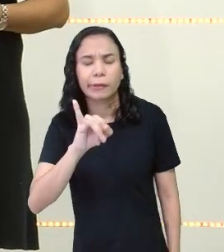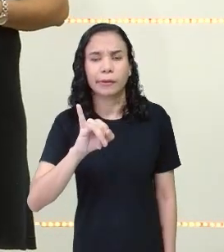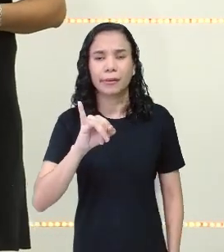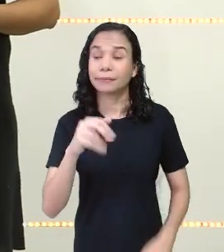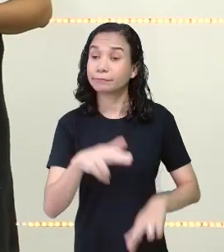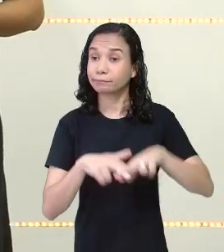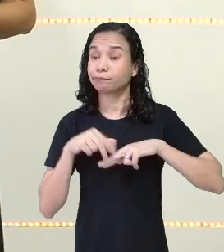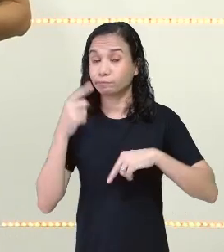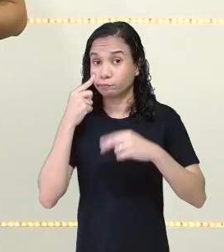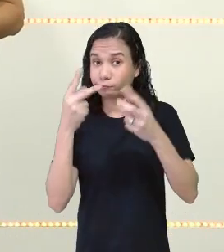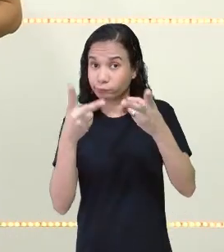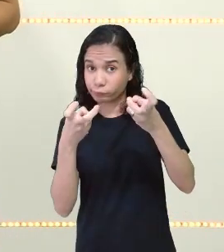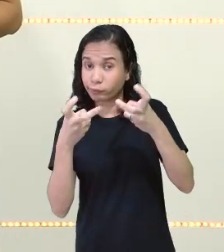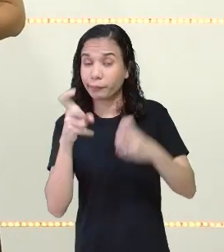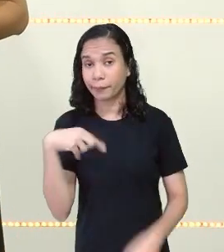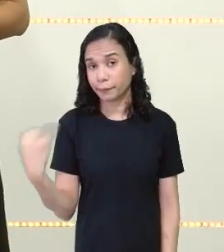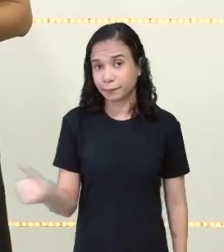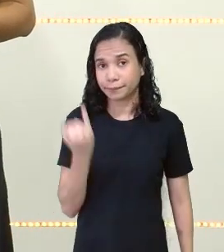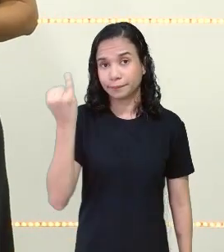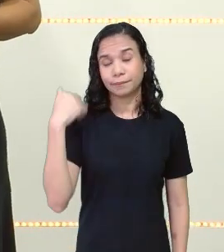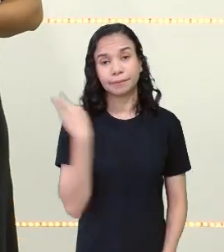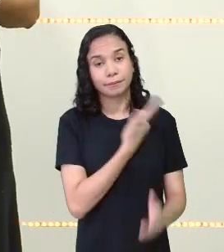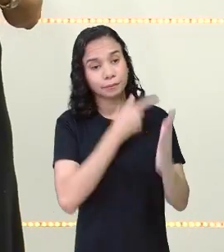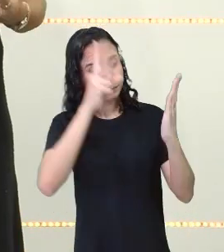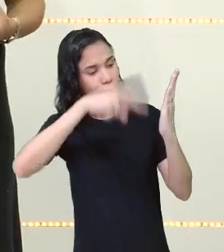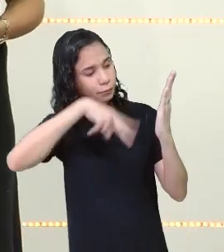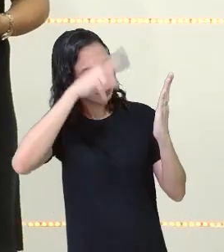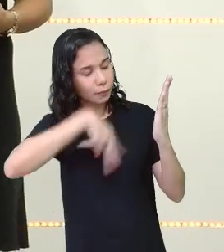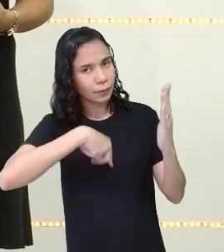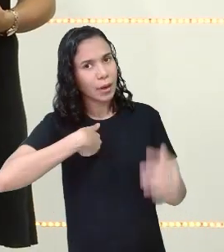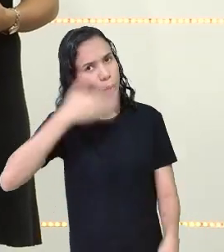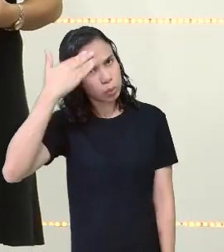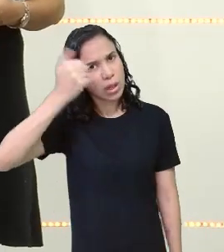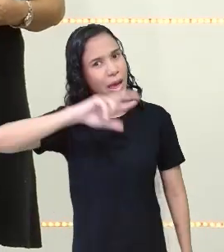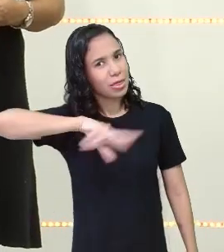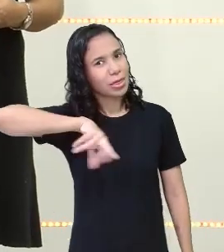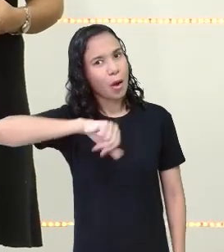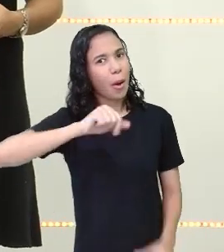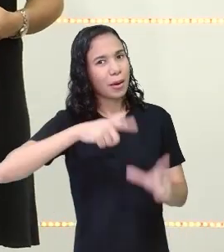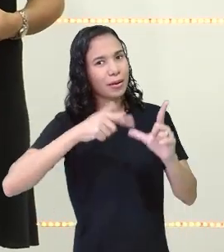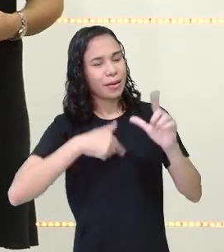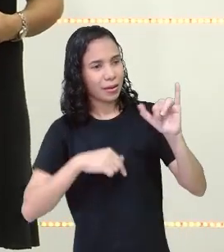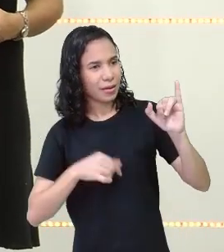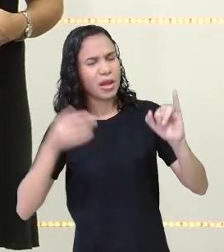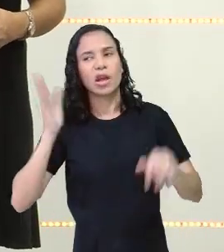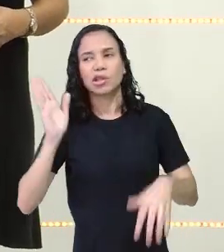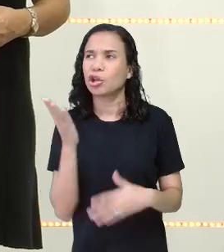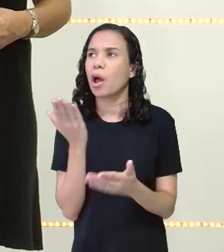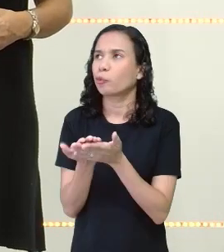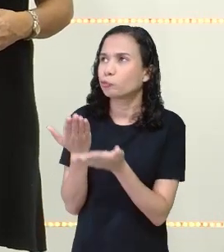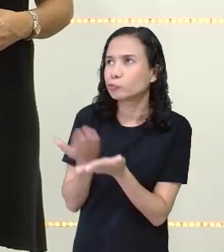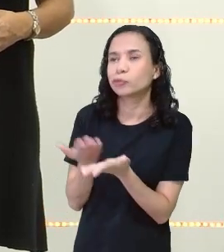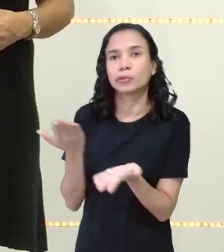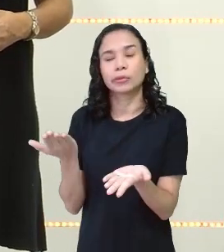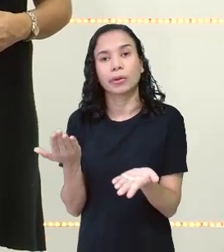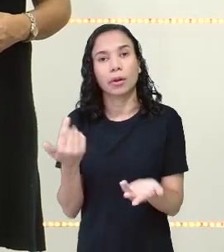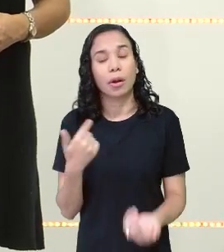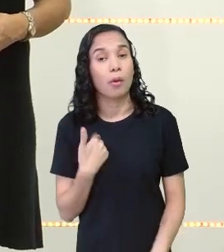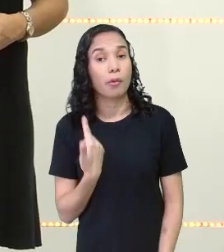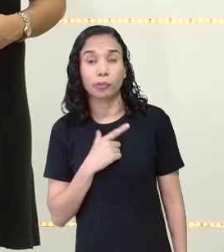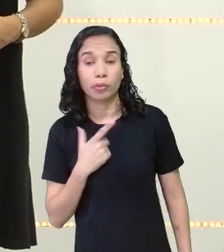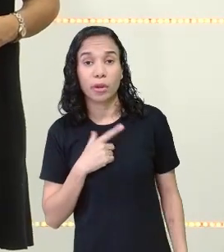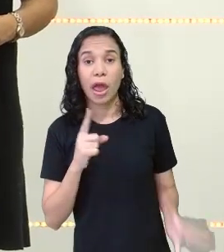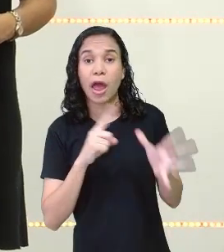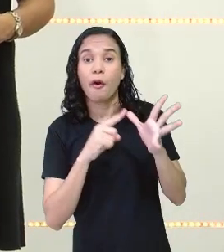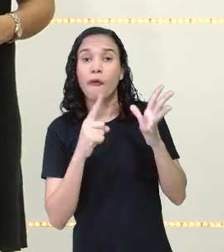verdade? Então, percebam a importância da leitura. Eu sei que não é I, porque eu já estudei sobre isso. Eu não coloco